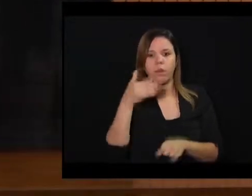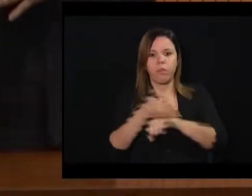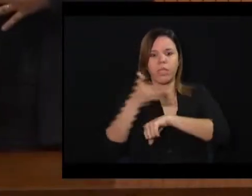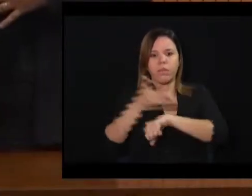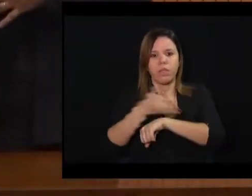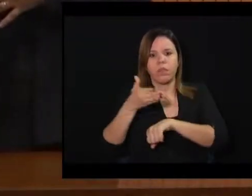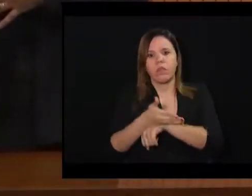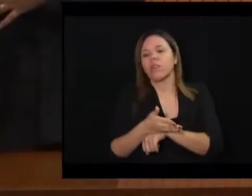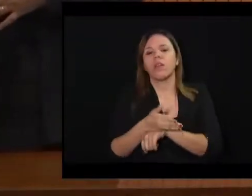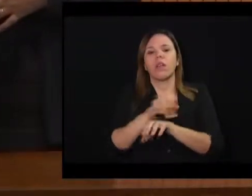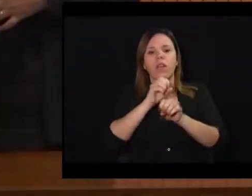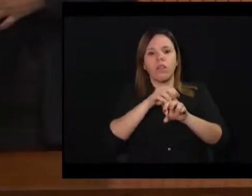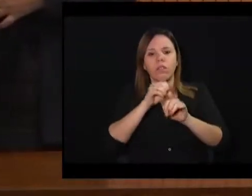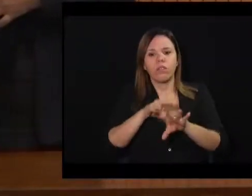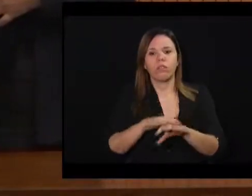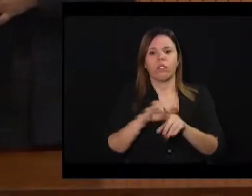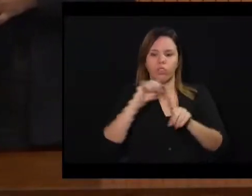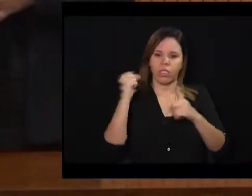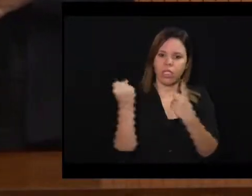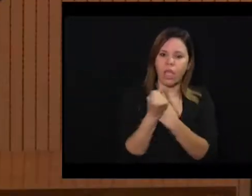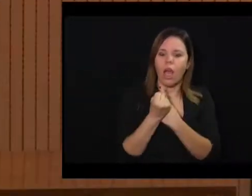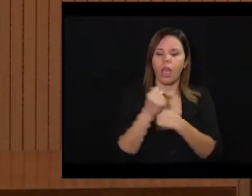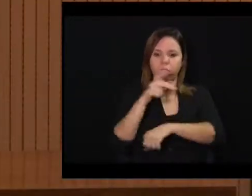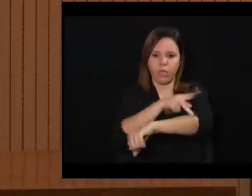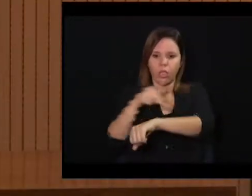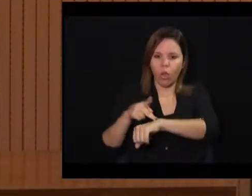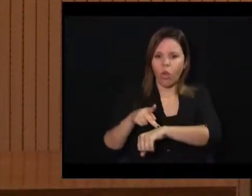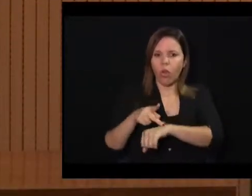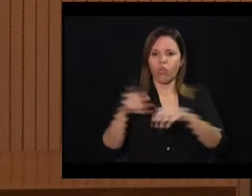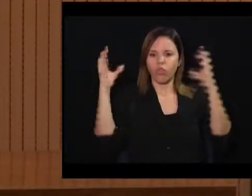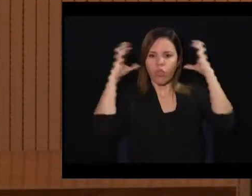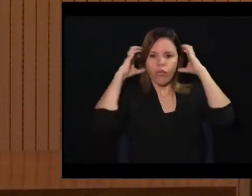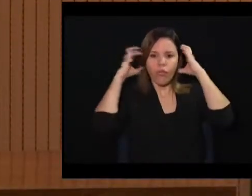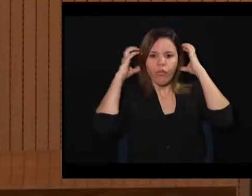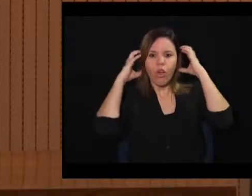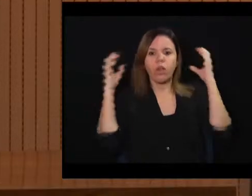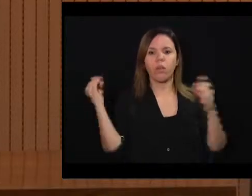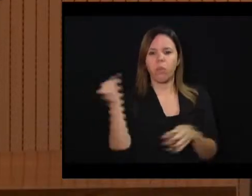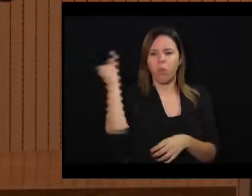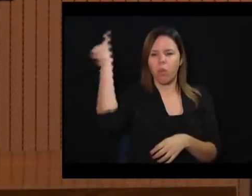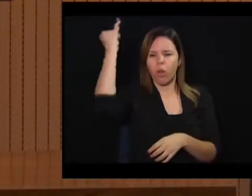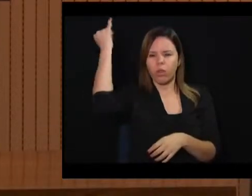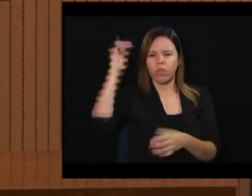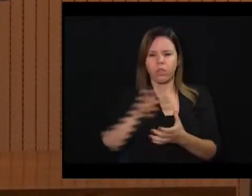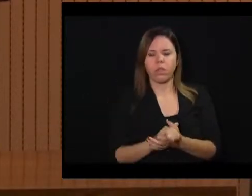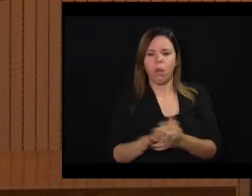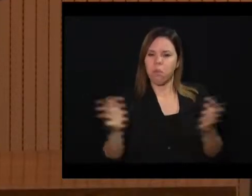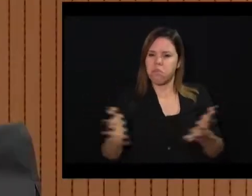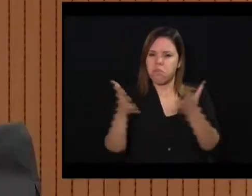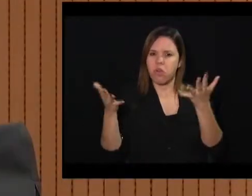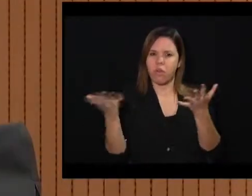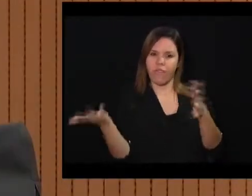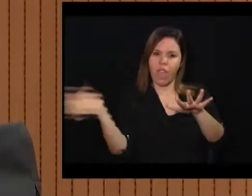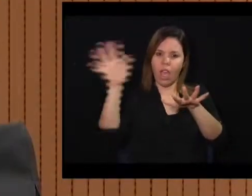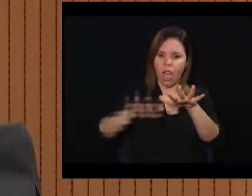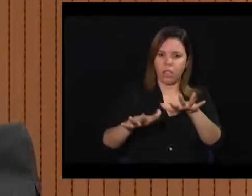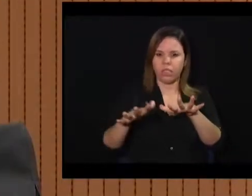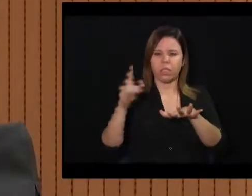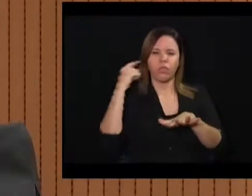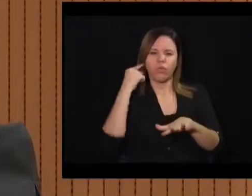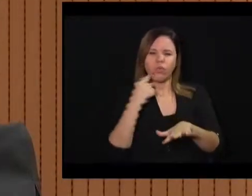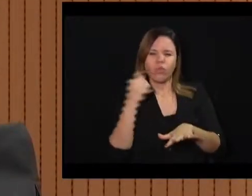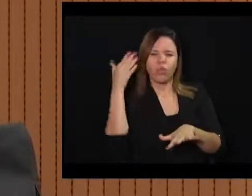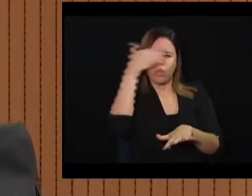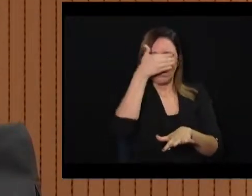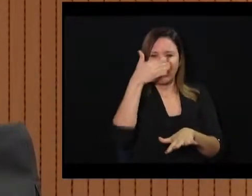debate educadores sociais, pedagogos e fonaudiólogos, que falaram sobre a importância de promover a inclusão. A surdo cegueira vem